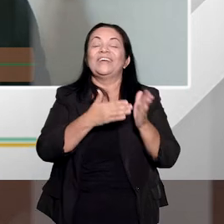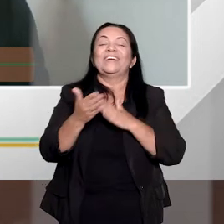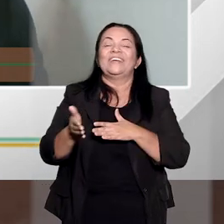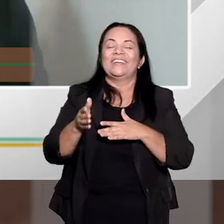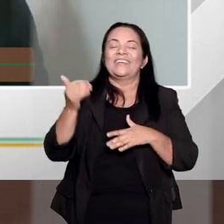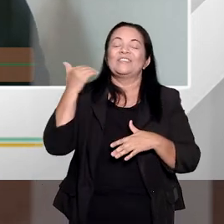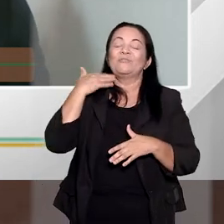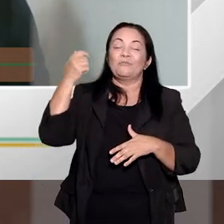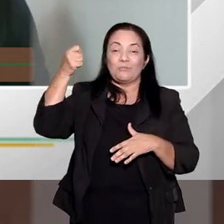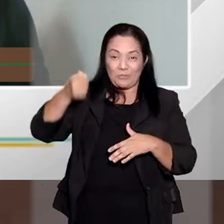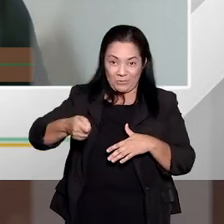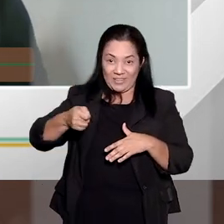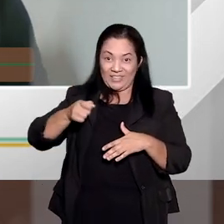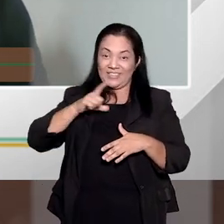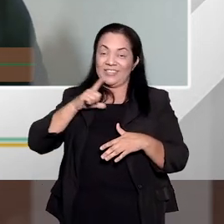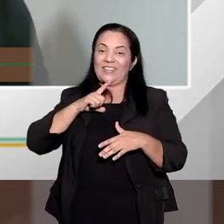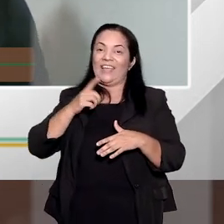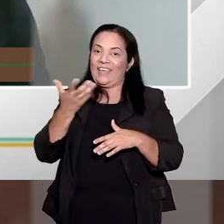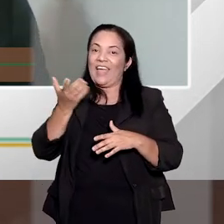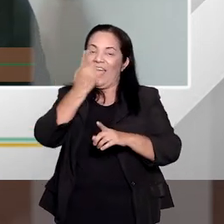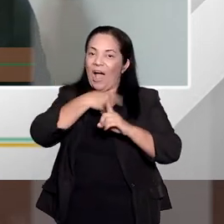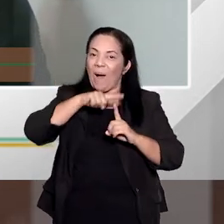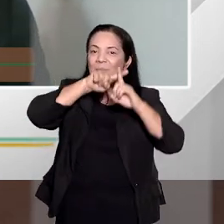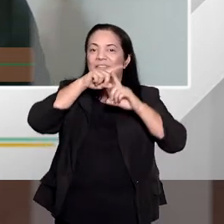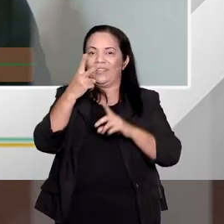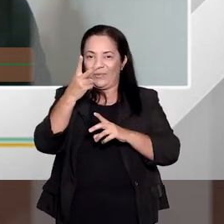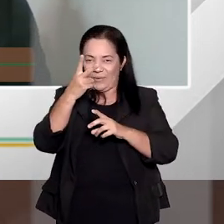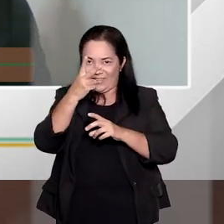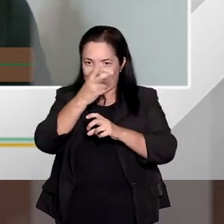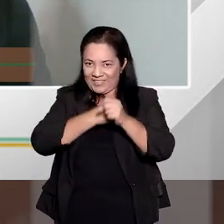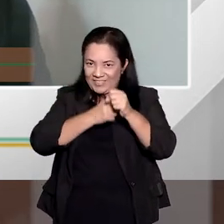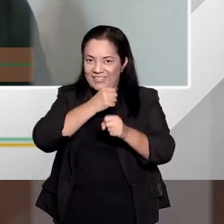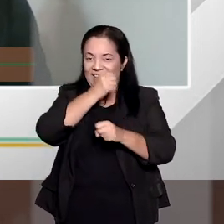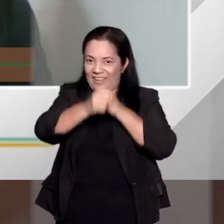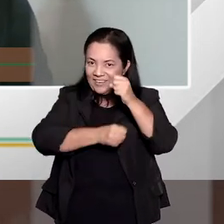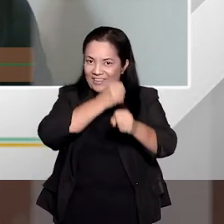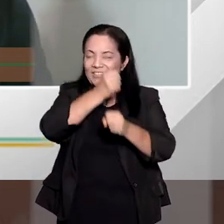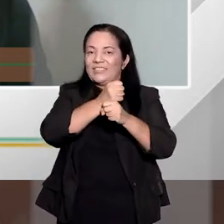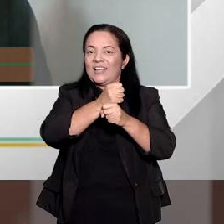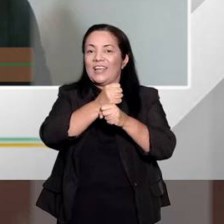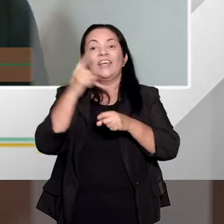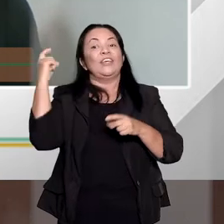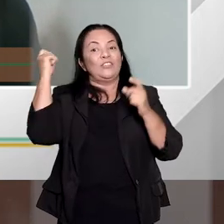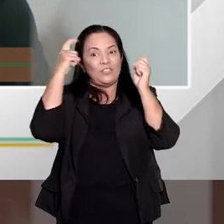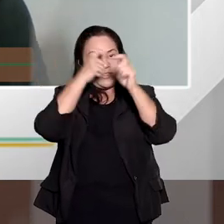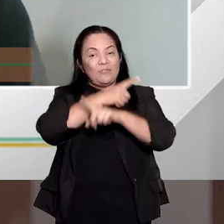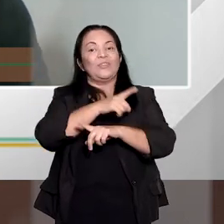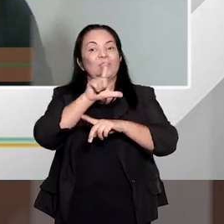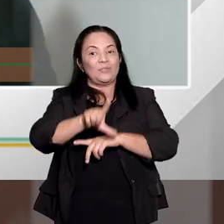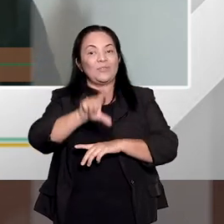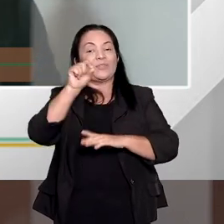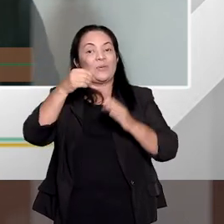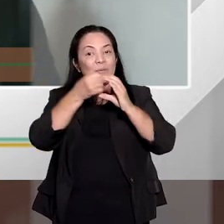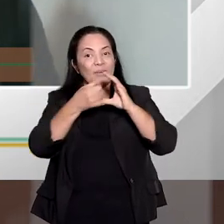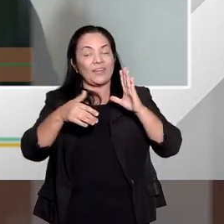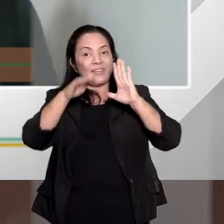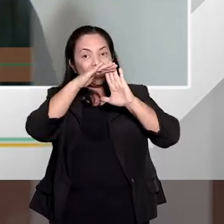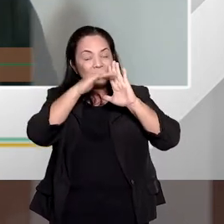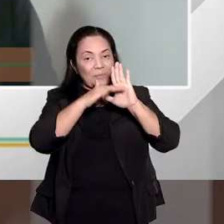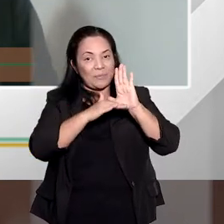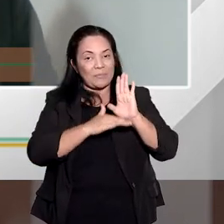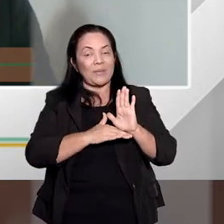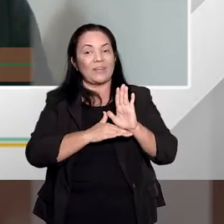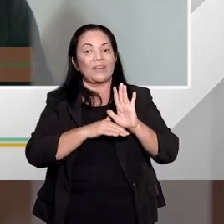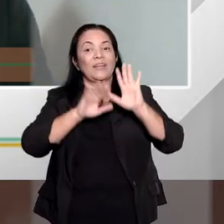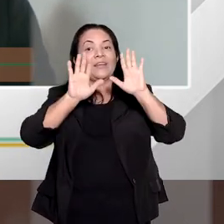um ano, tem juízes que aumentam em dois anos, né? Enfim, difícil você estipular ali um critério da falta de previsão legal